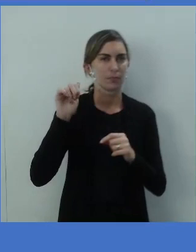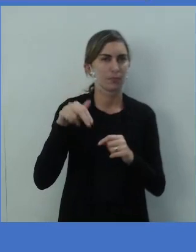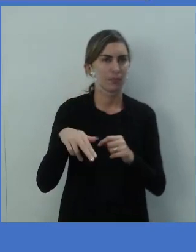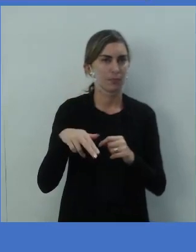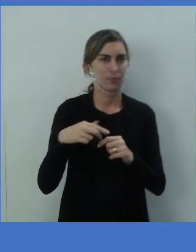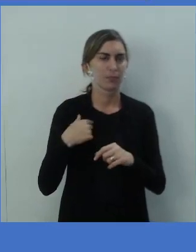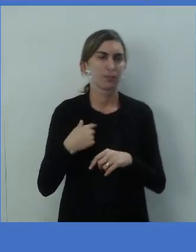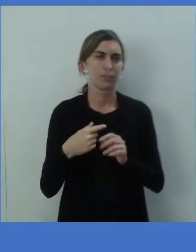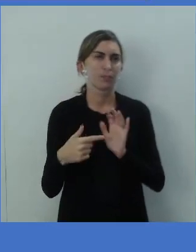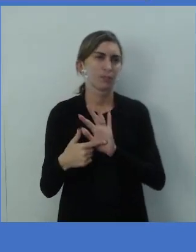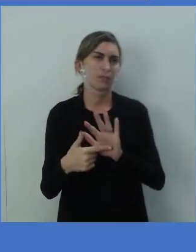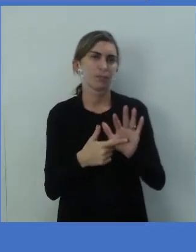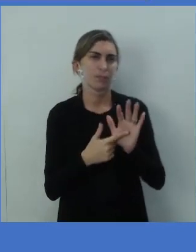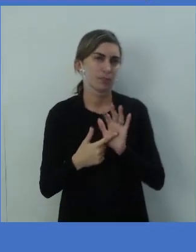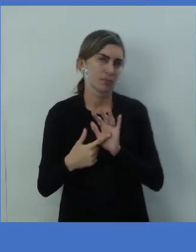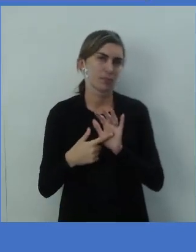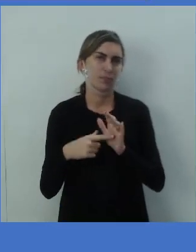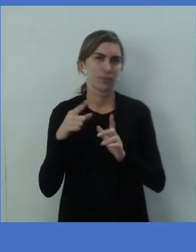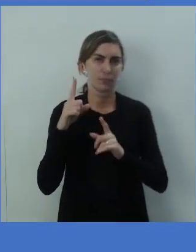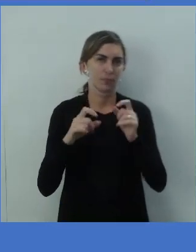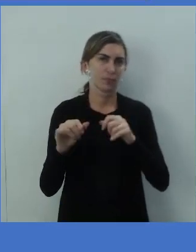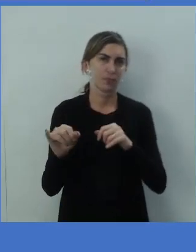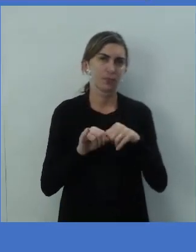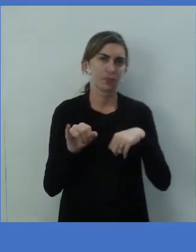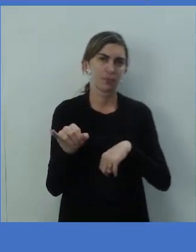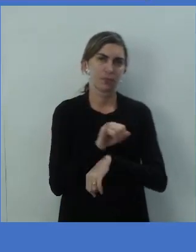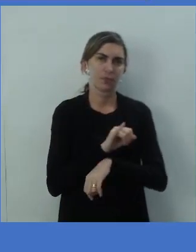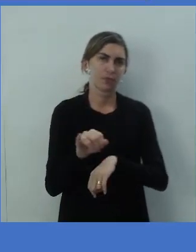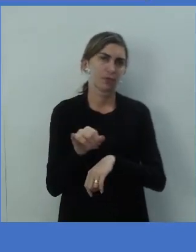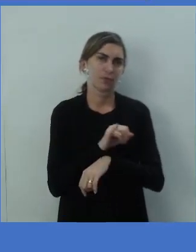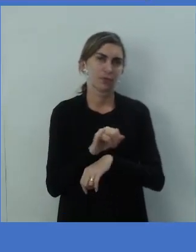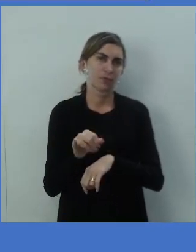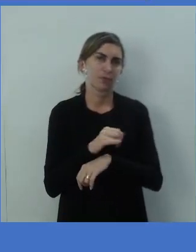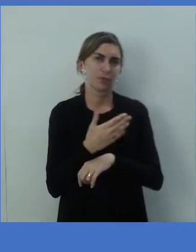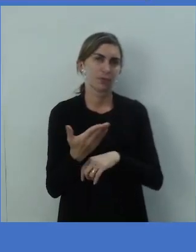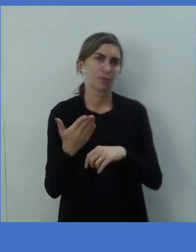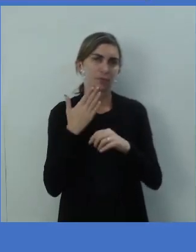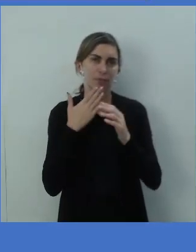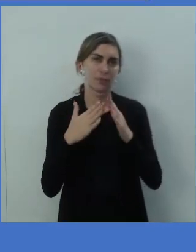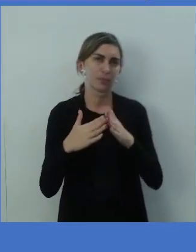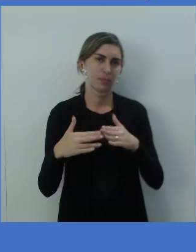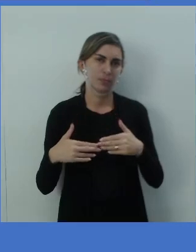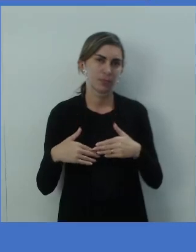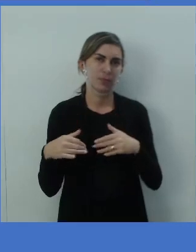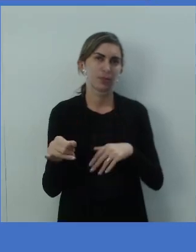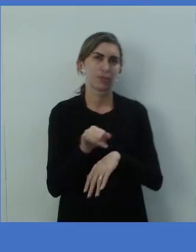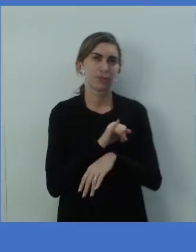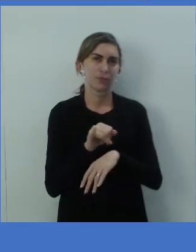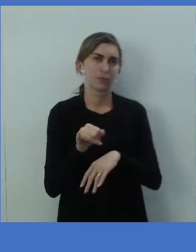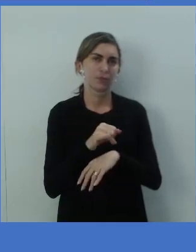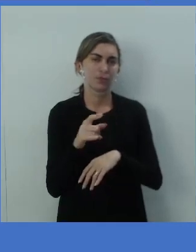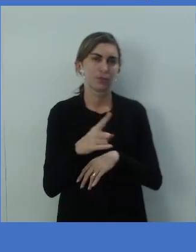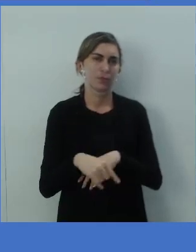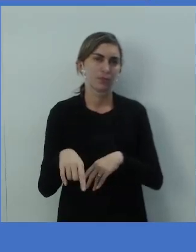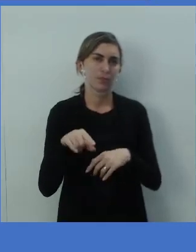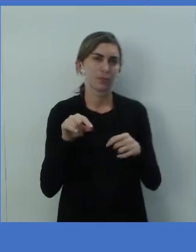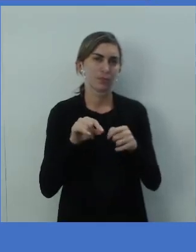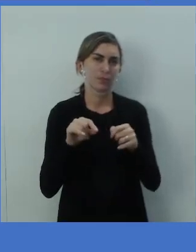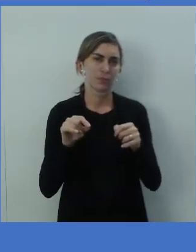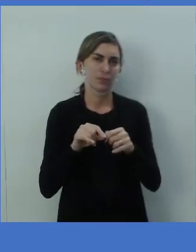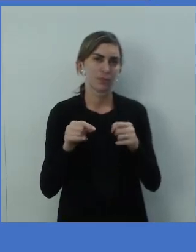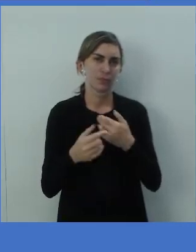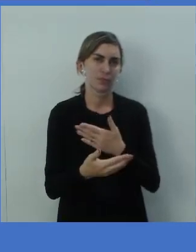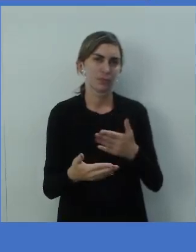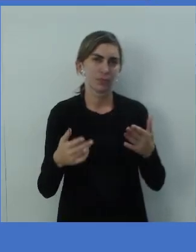expressa aí o informal request. Ou esse pedido mais informal que a gente faz para